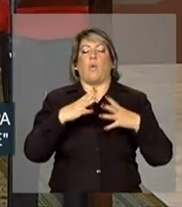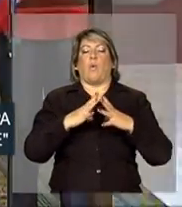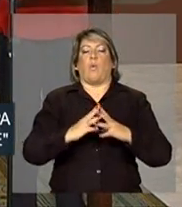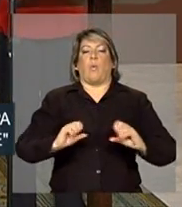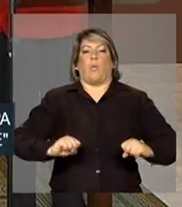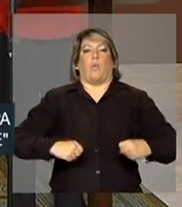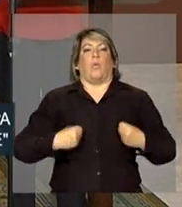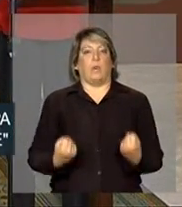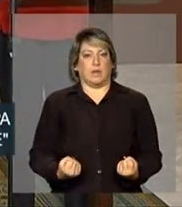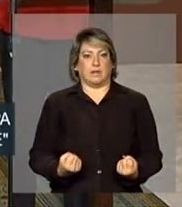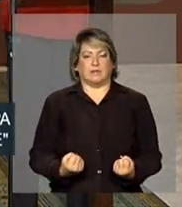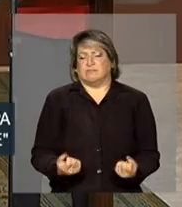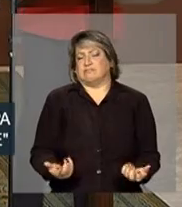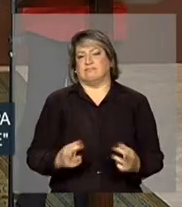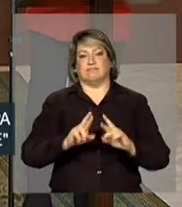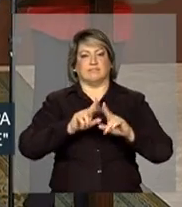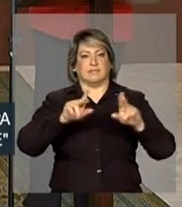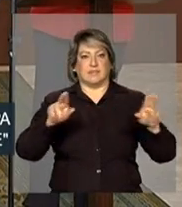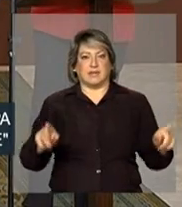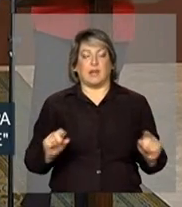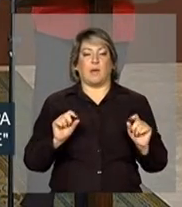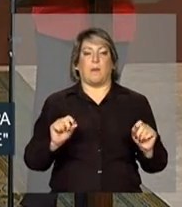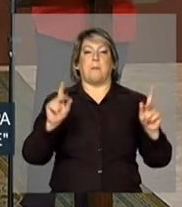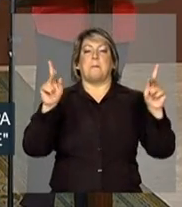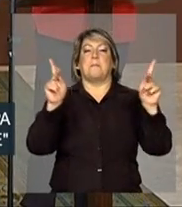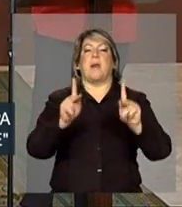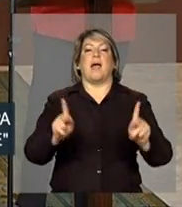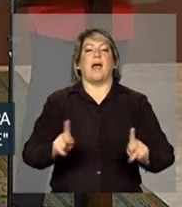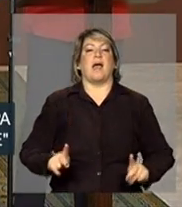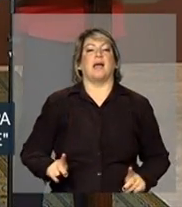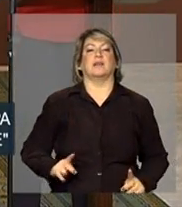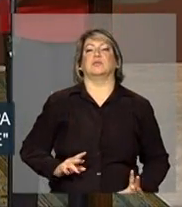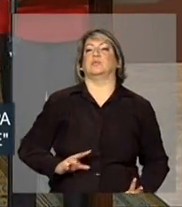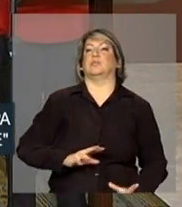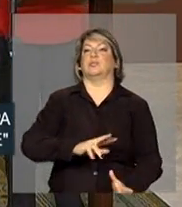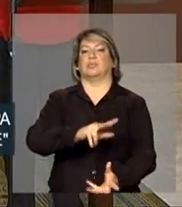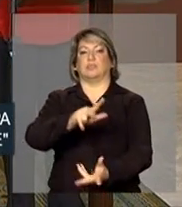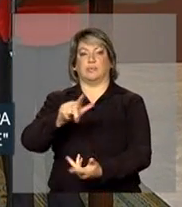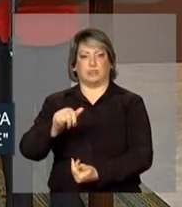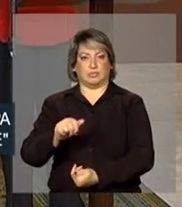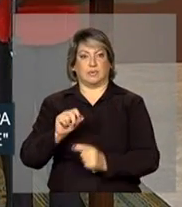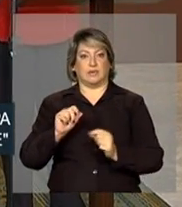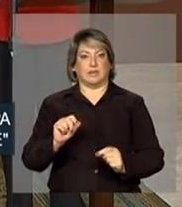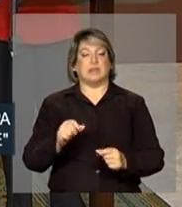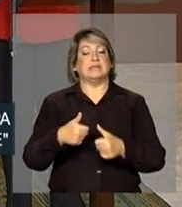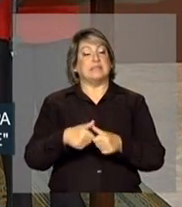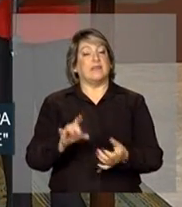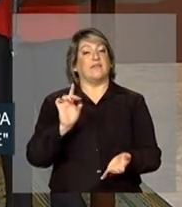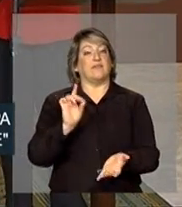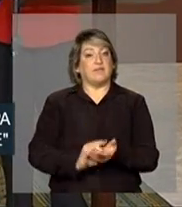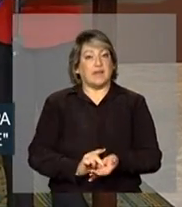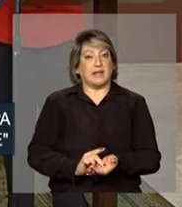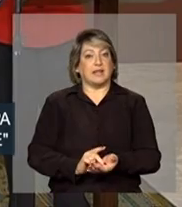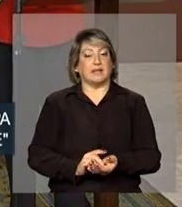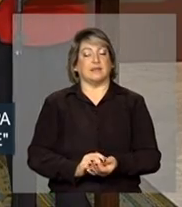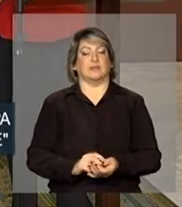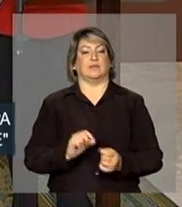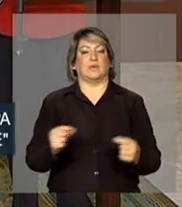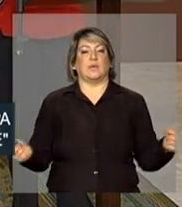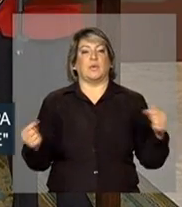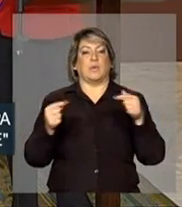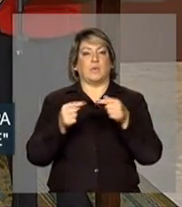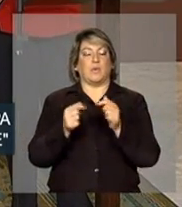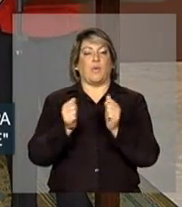enfim, de paz com o mundo, de estar, de fato, em sintonia